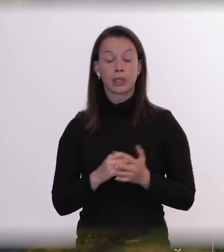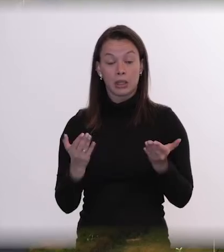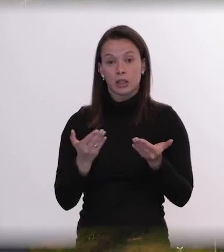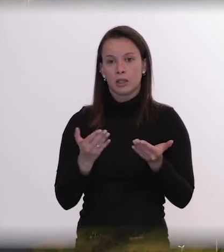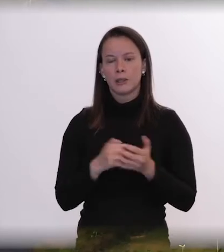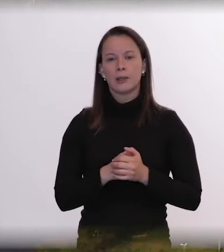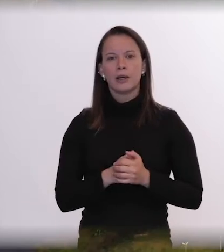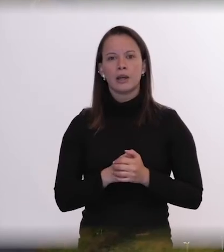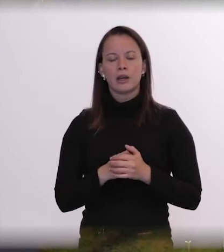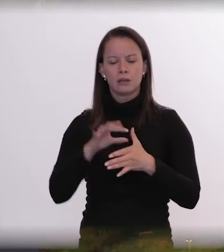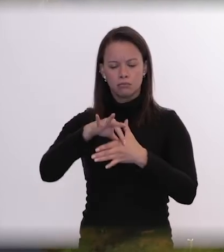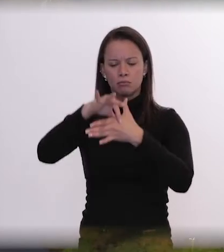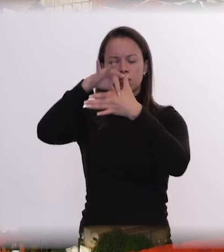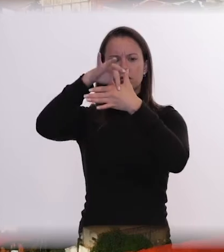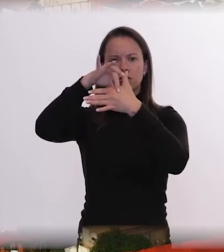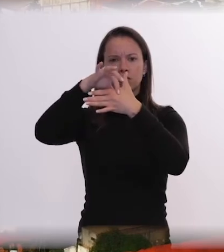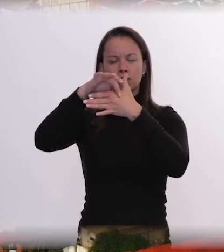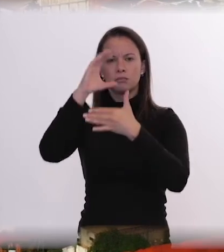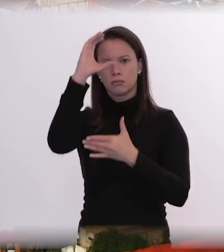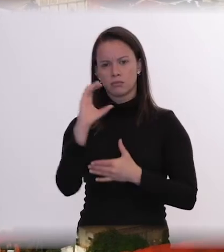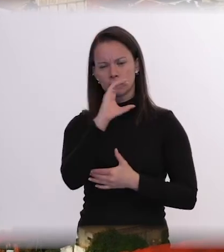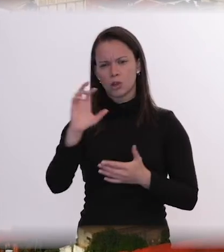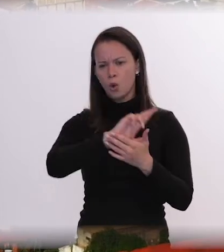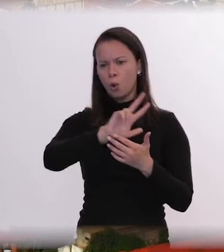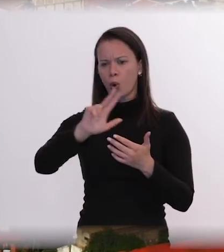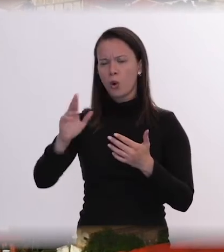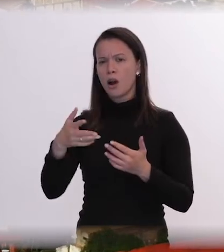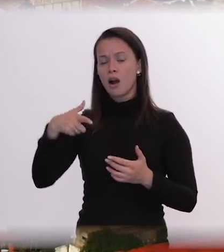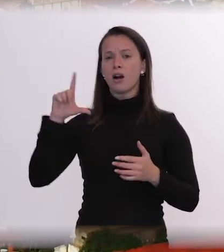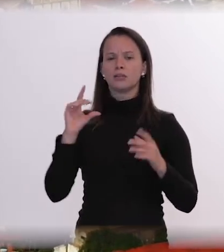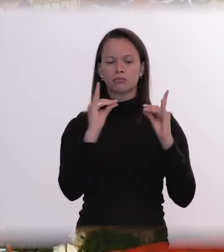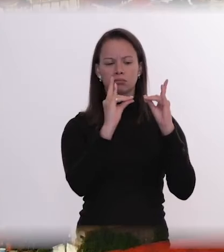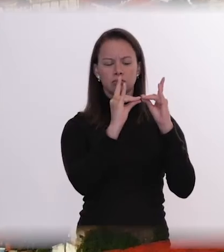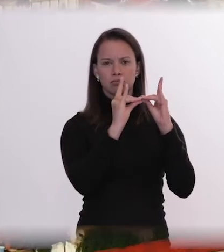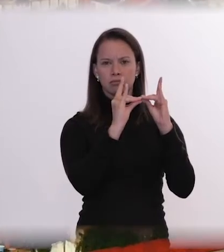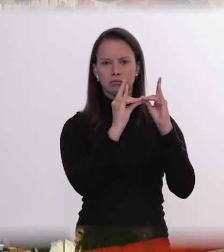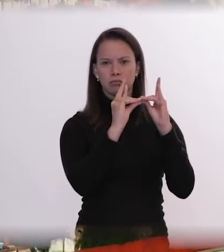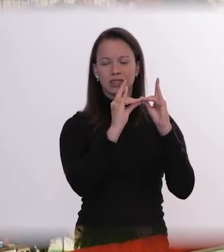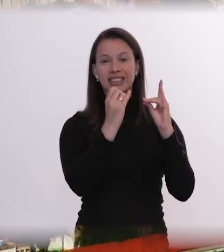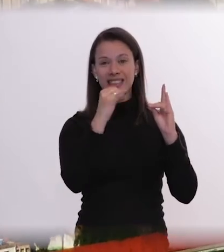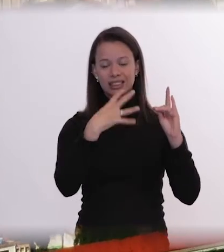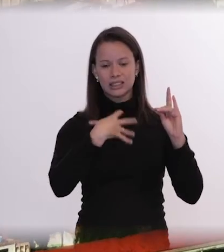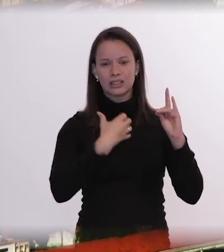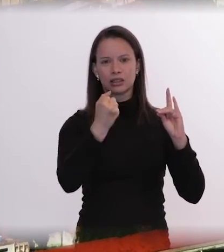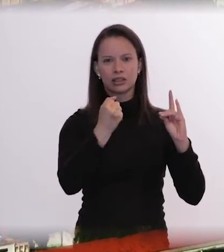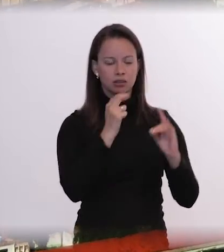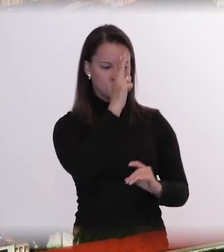muitos líderes da igreja católica não encomendavam o corpo não permitiam que se enterrasse o corpo